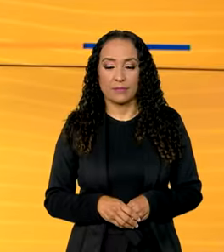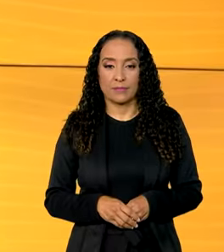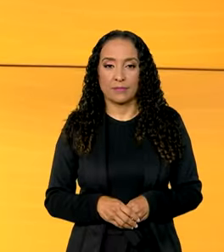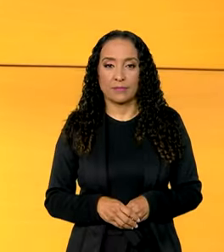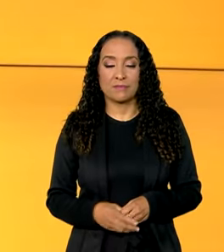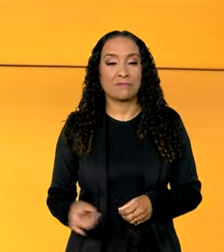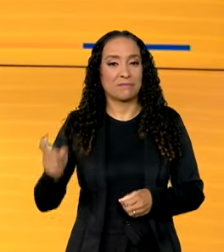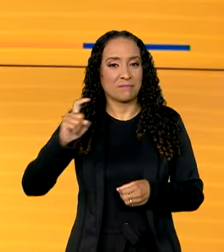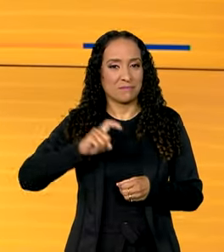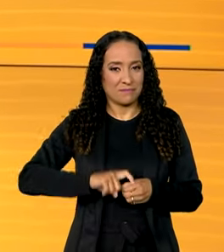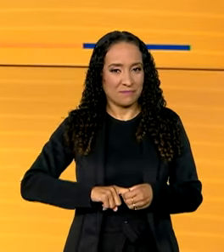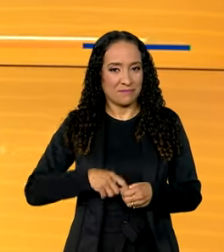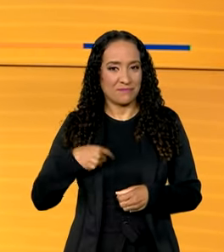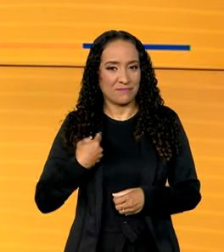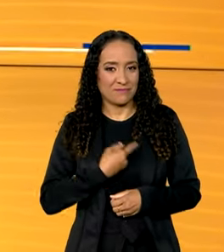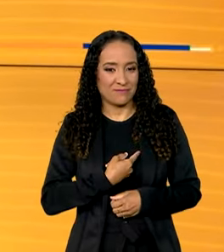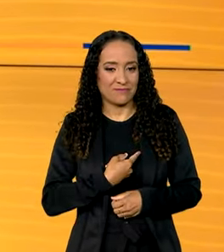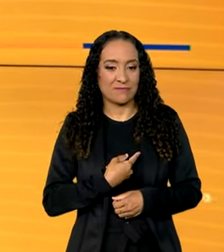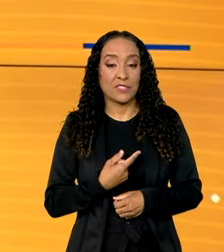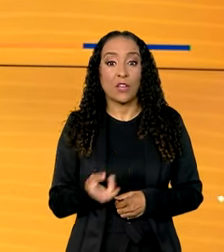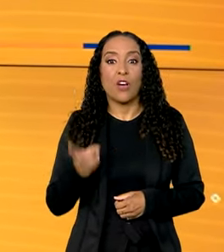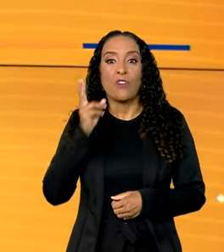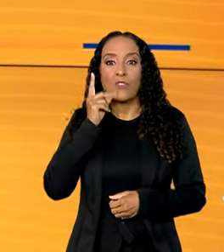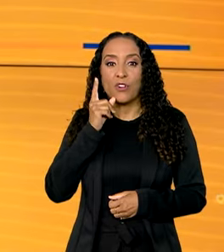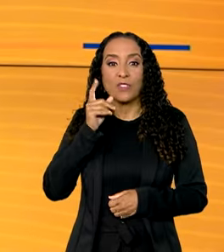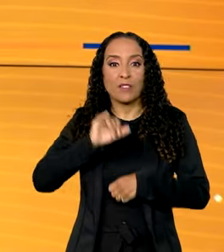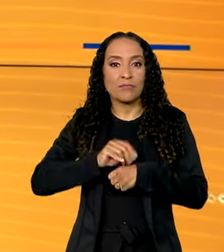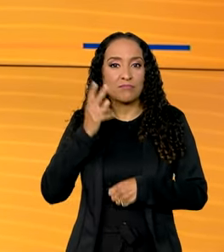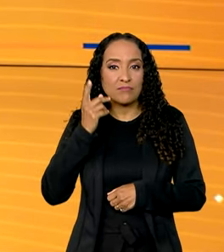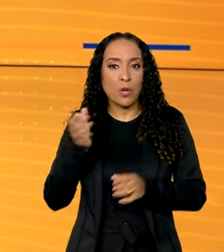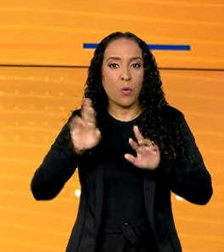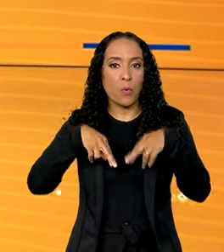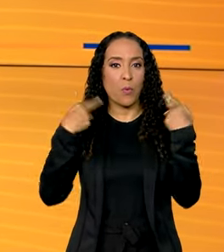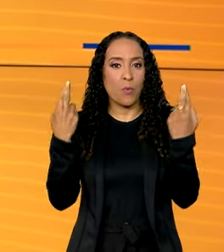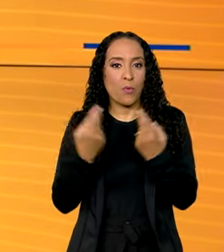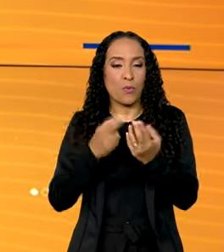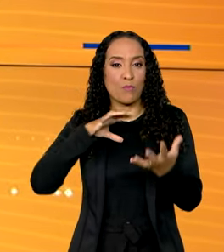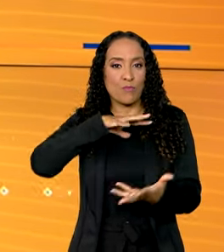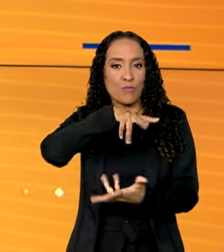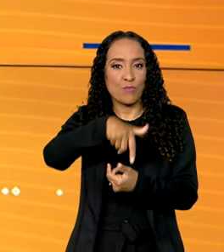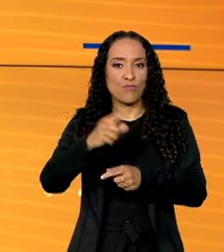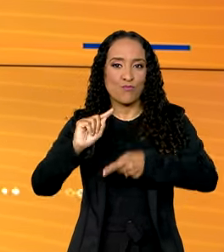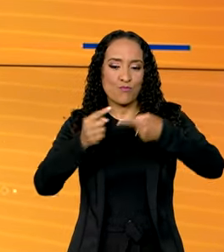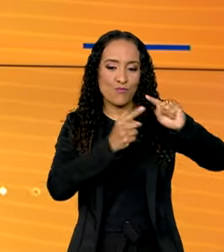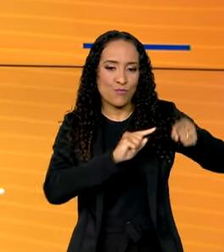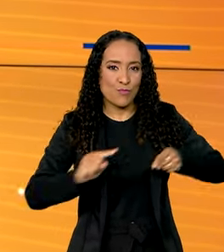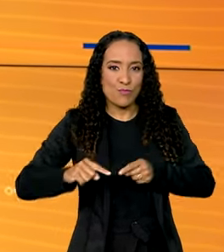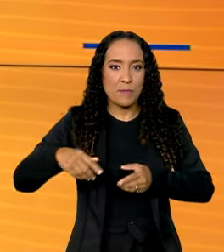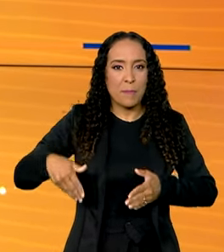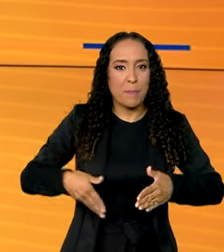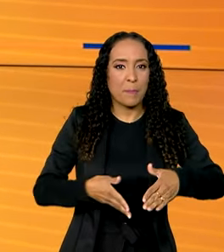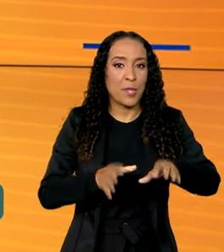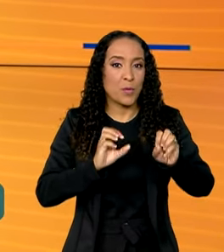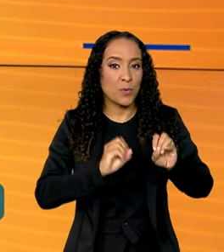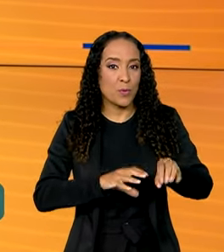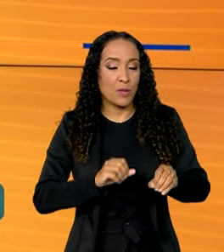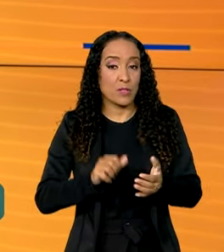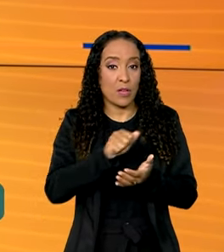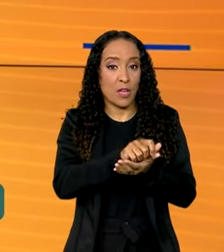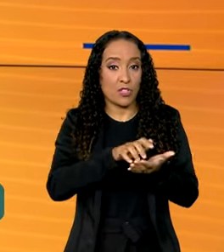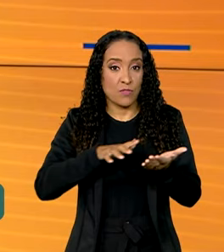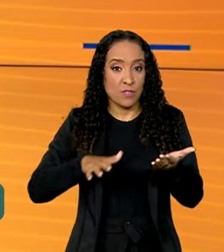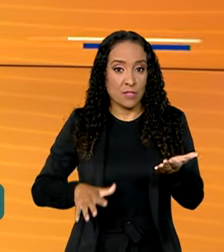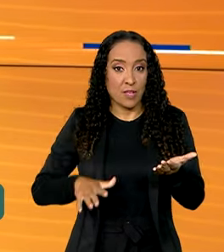Estamos de volta. E olha, em Fortaleza, no Ceará, um encontro global discute os rumos da educação. As